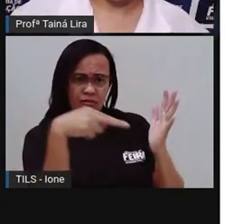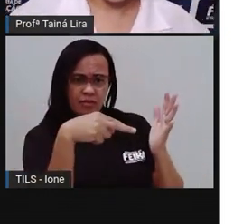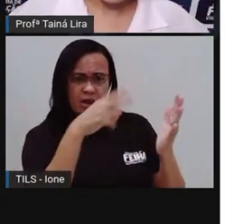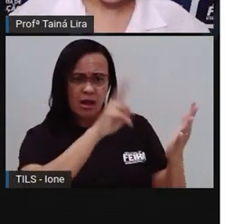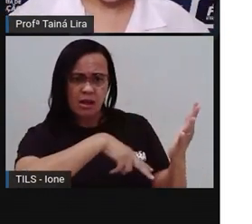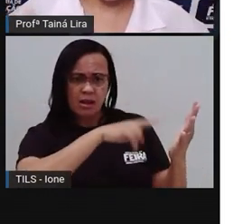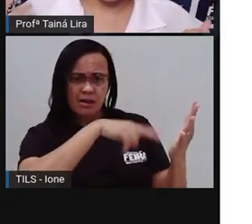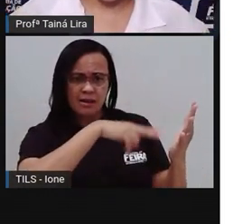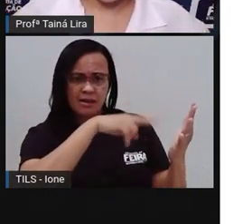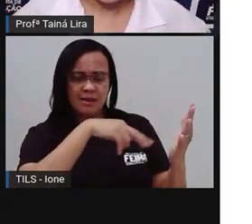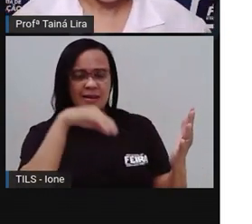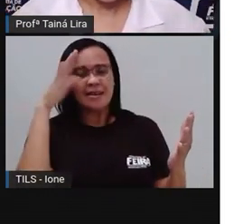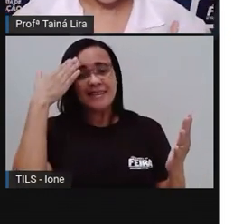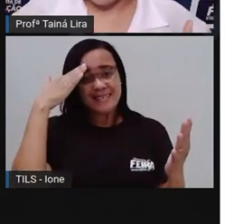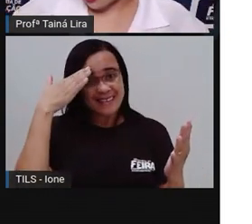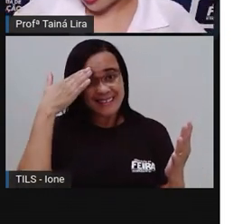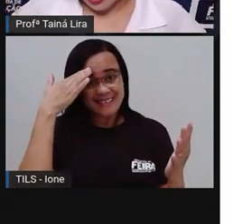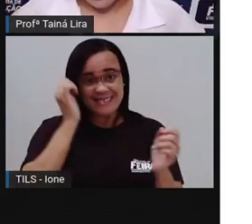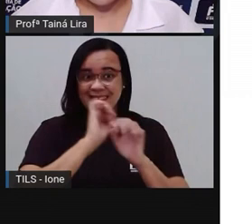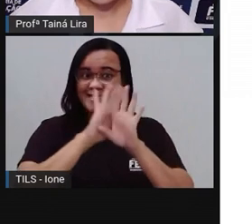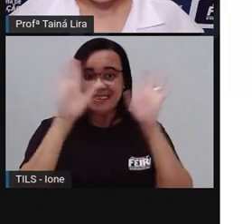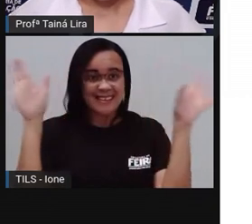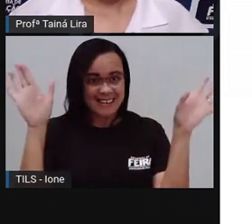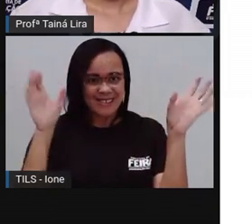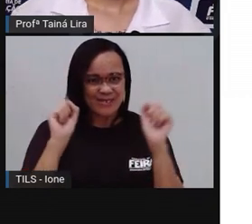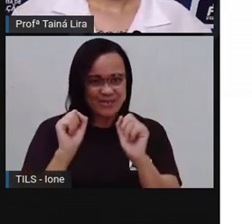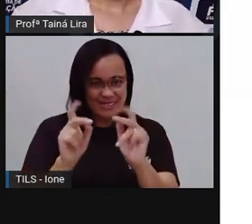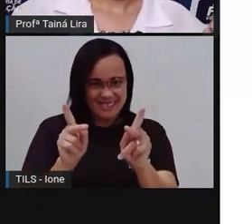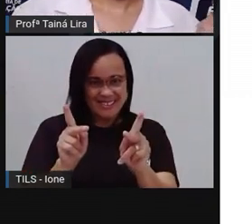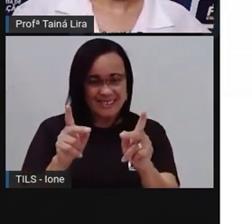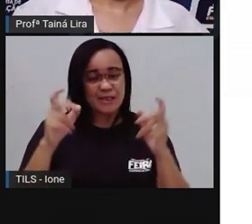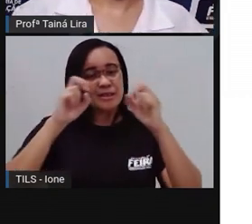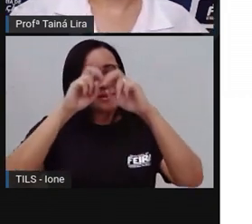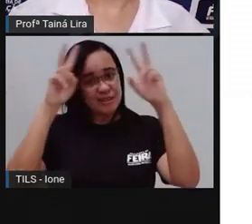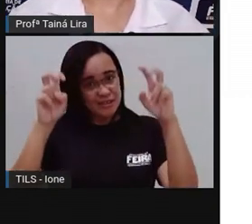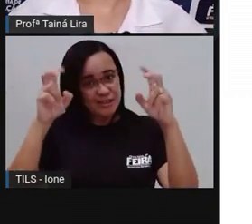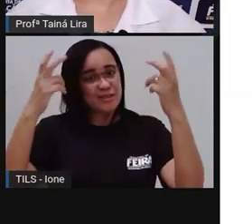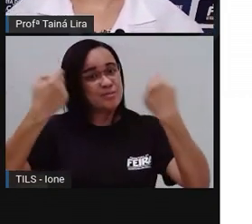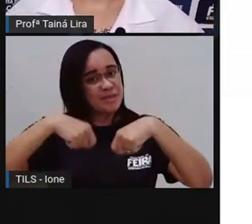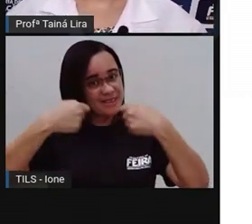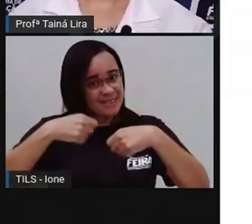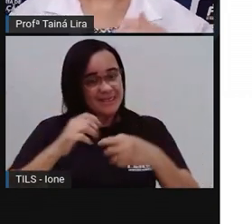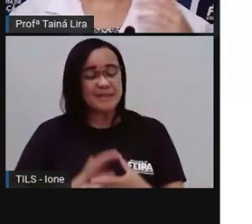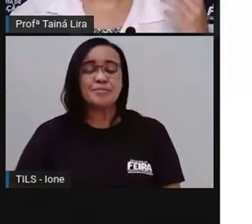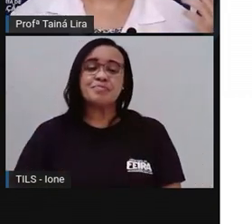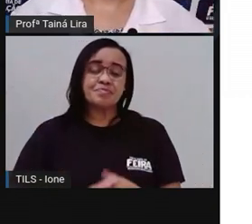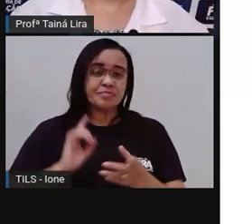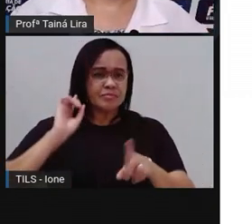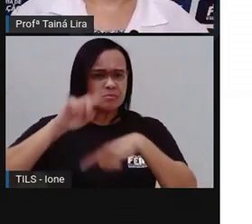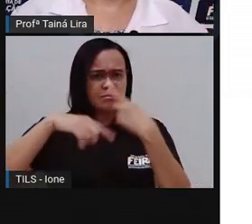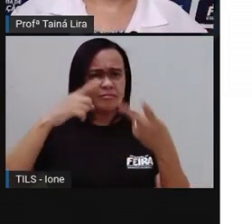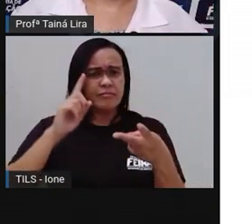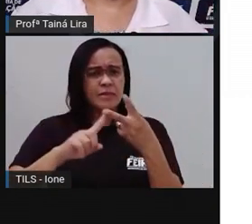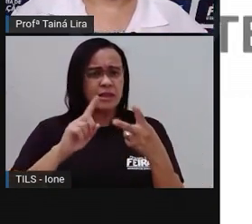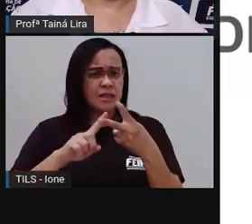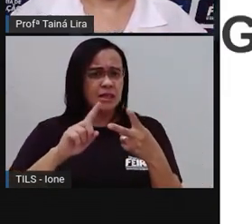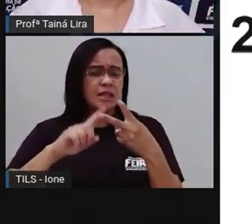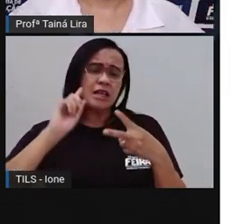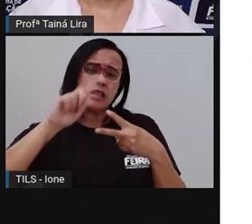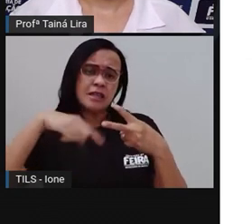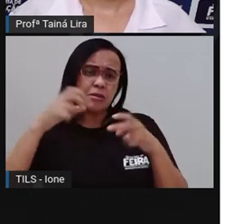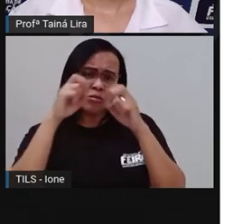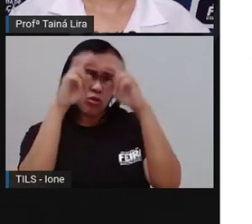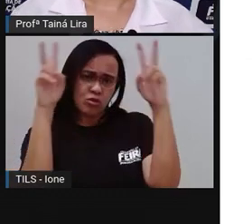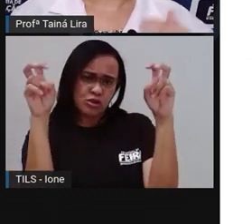você colocar o título, tá bom? Então, vamos lá. Depois do título, Pró, o que é que não pode faltar aí em uma receita?